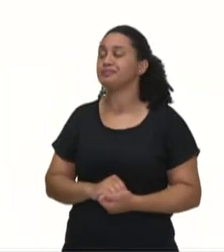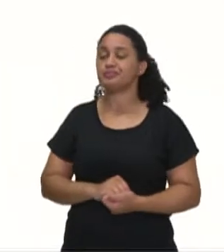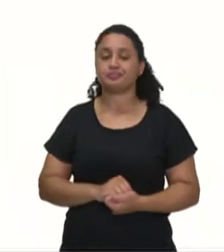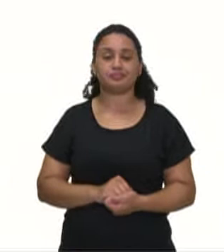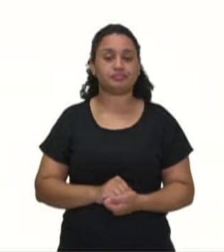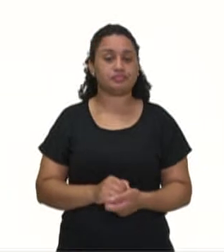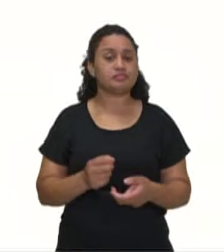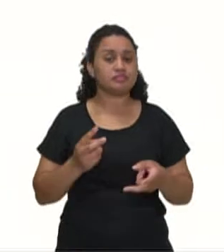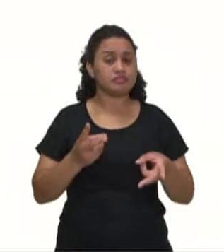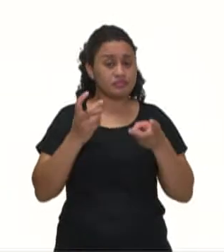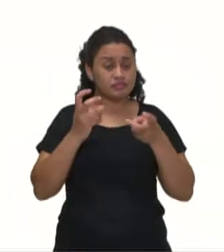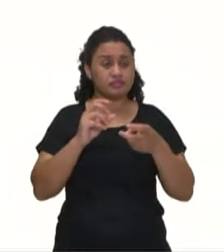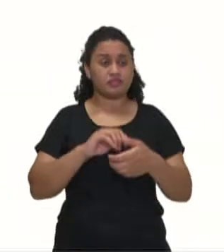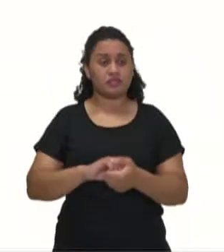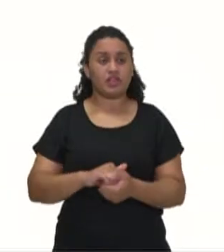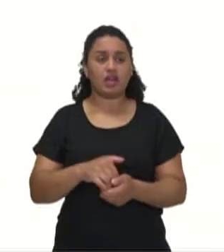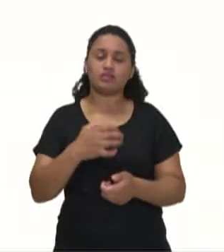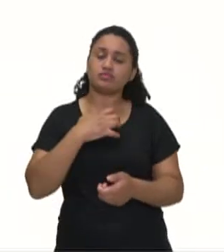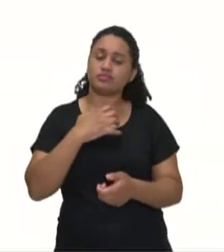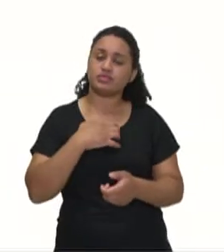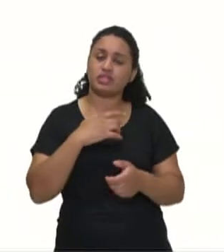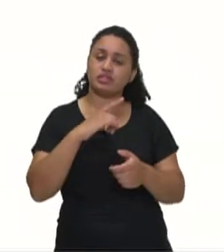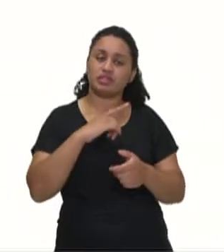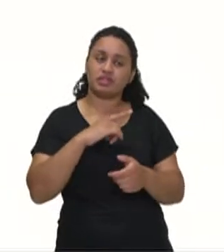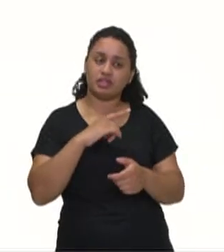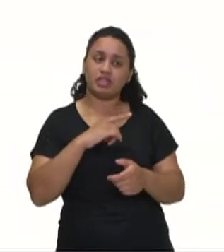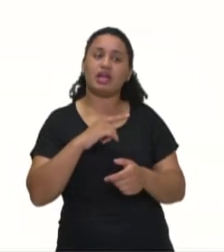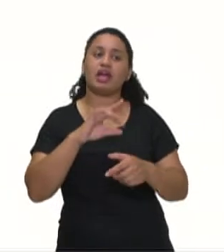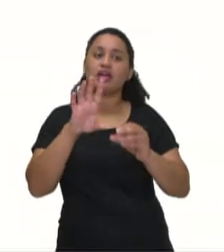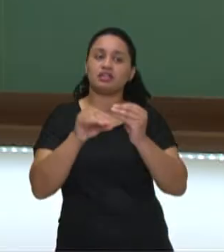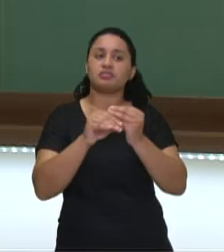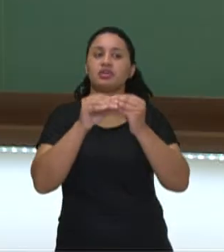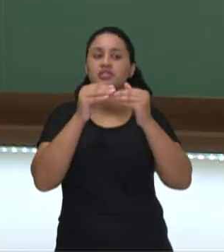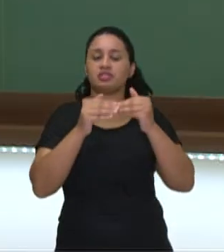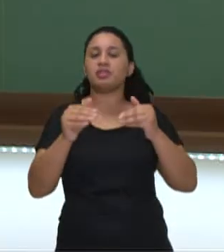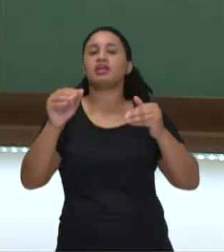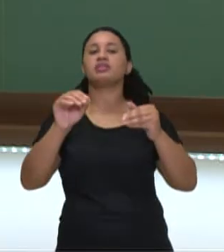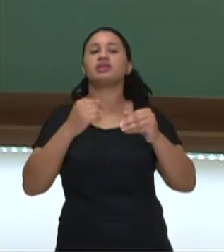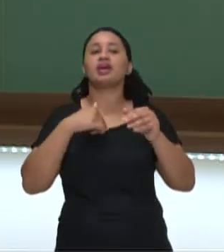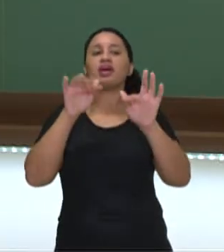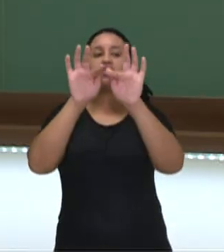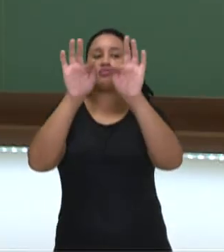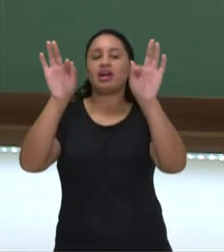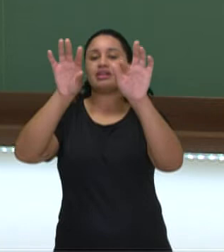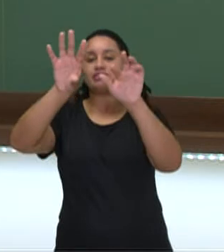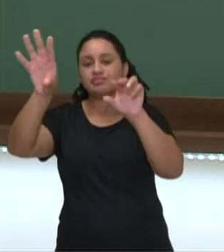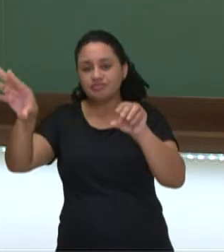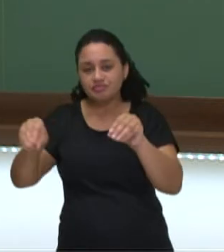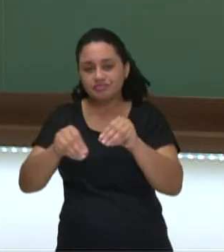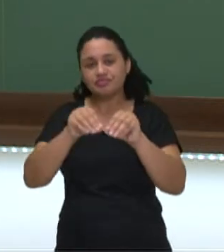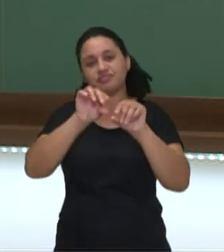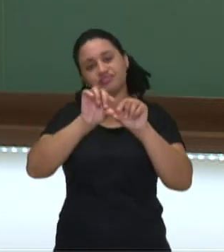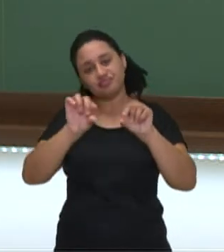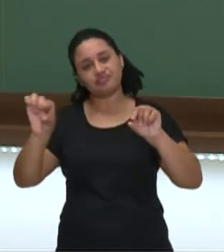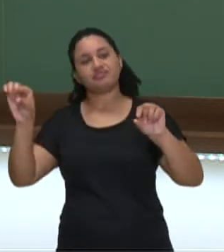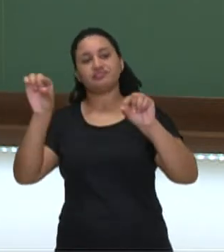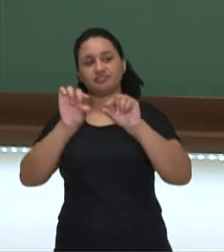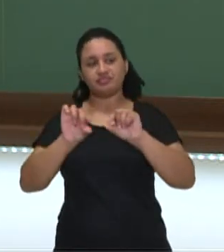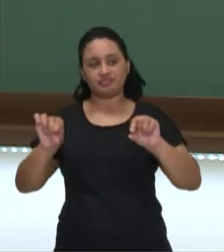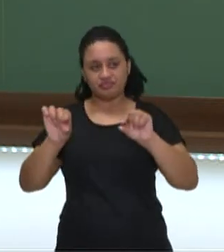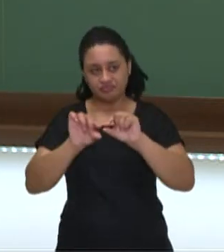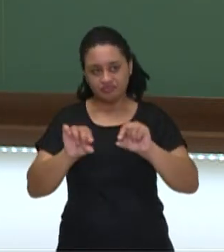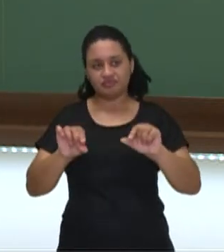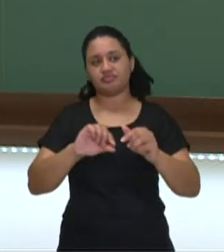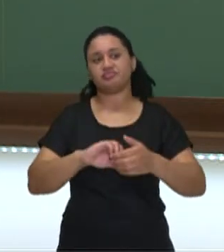Yes, I have. No, I haven't. Resposta completa, gente, é só você repetir o resto da frase. Yes, I have traveled